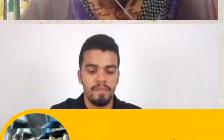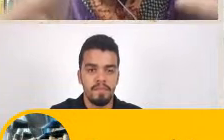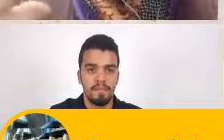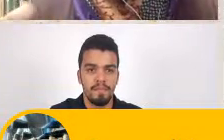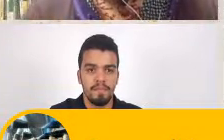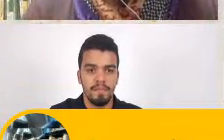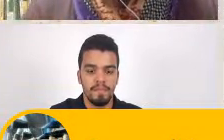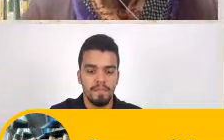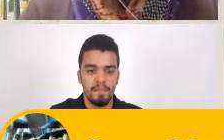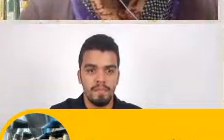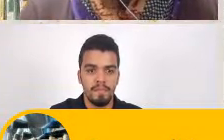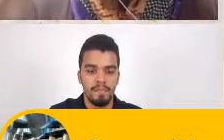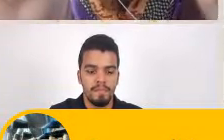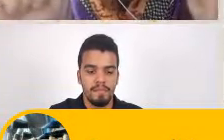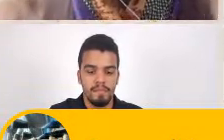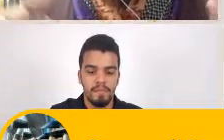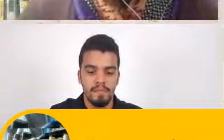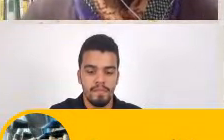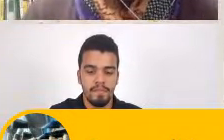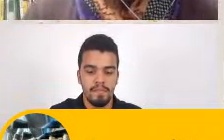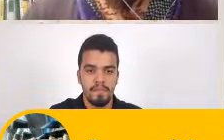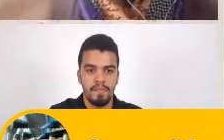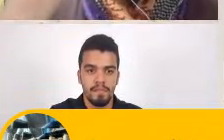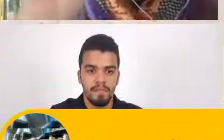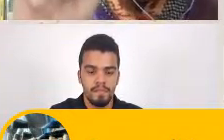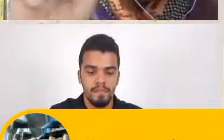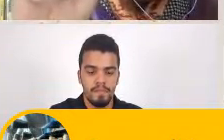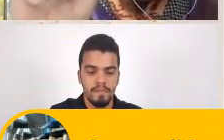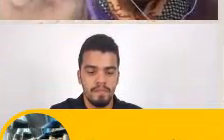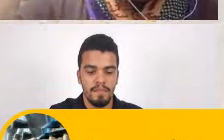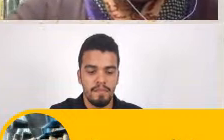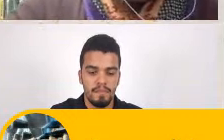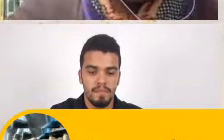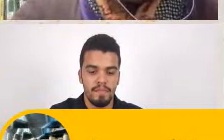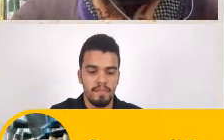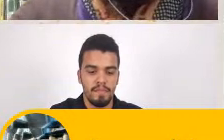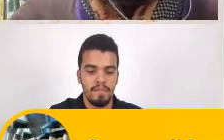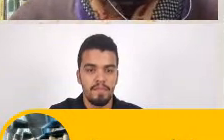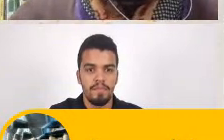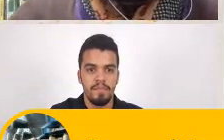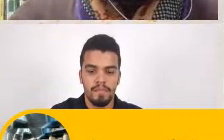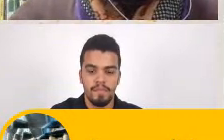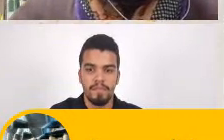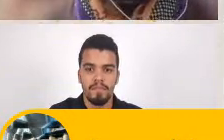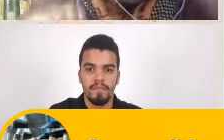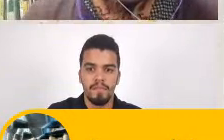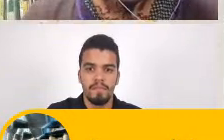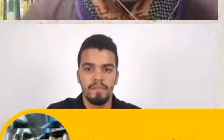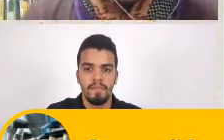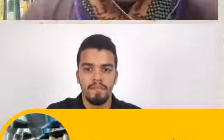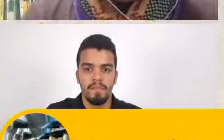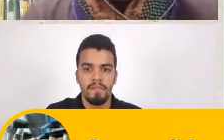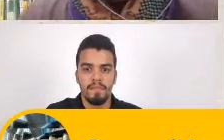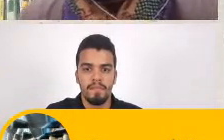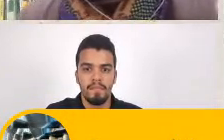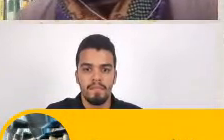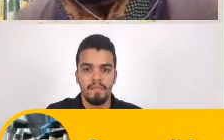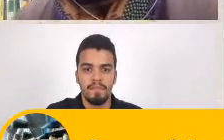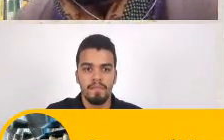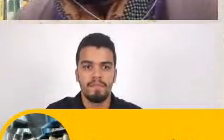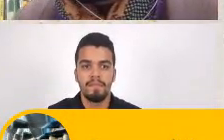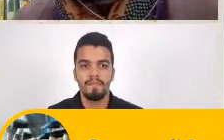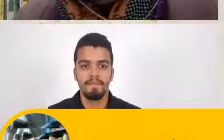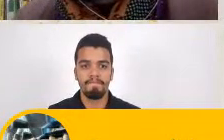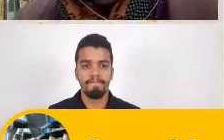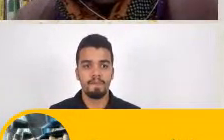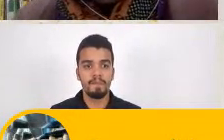problemas A partir Do aniquilamento Do outro O mesmo aniquilamento Que Napoleão Fez no Egito O mesmo